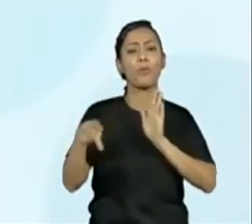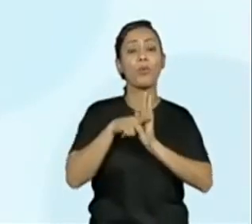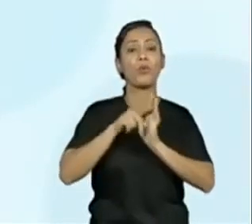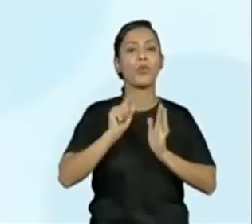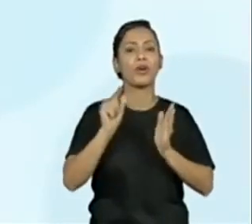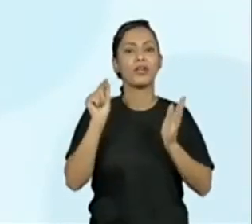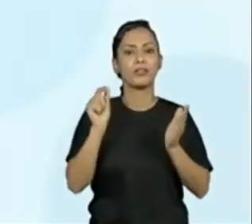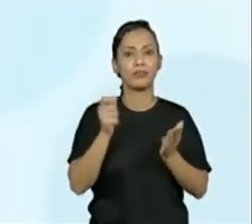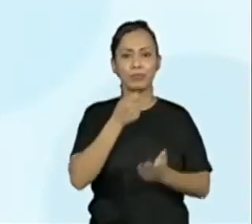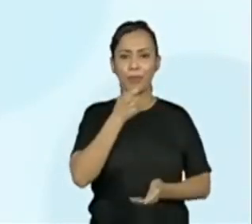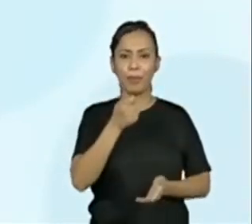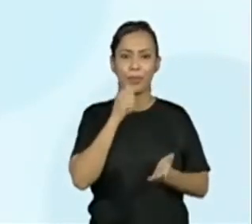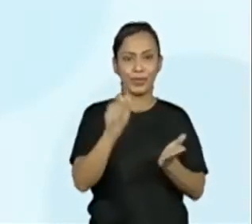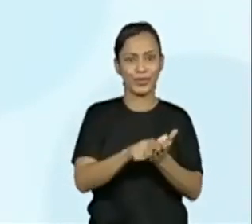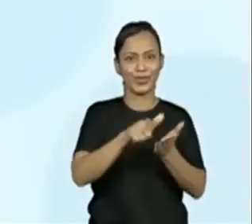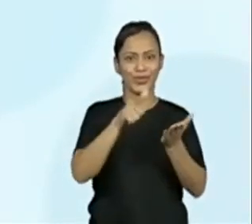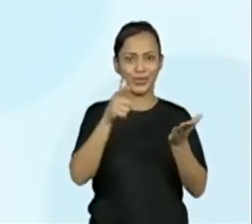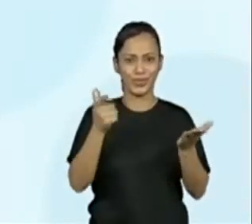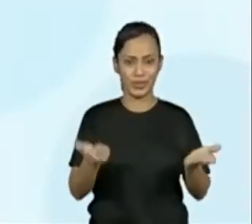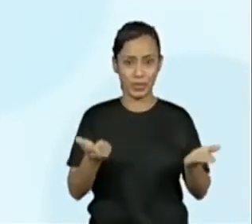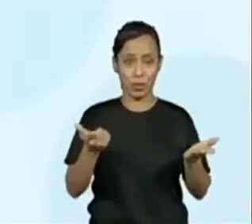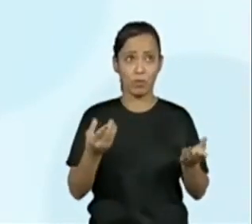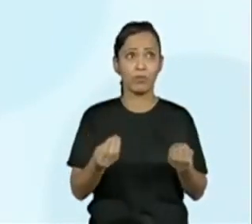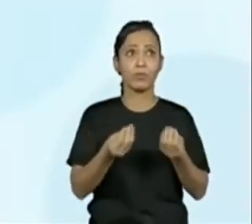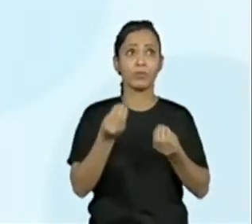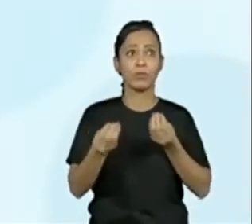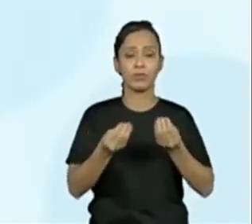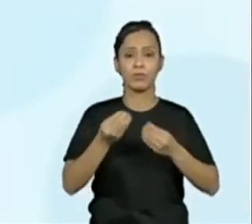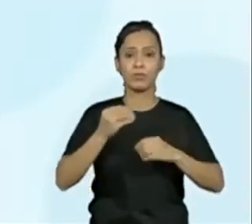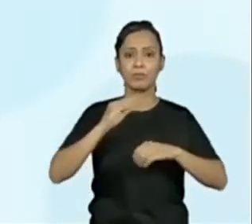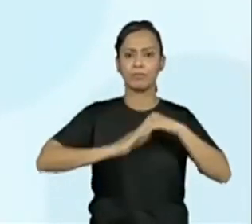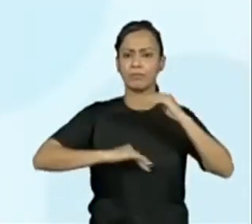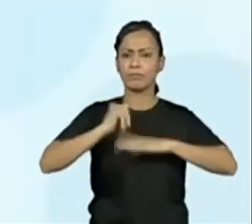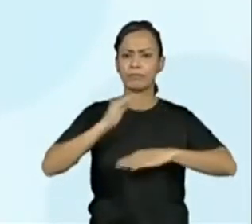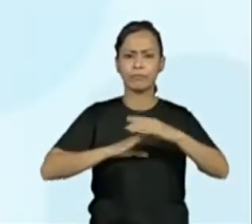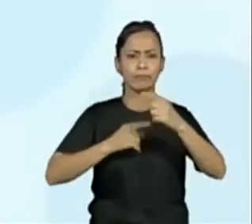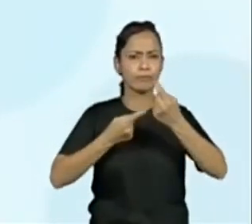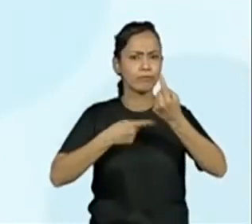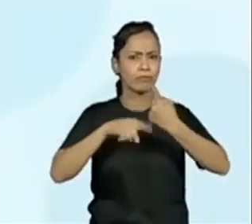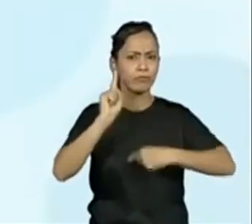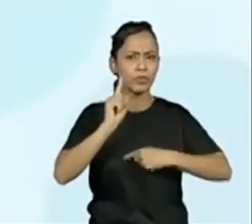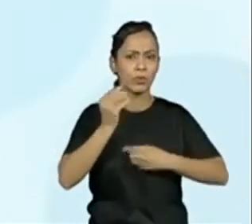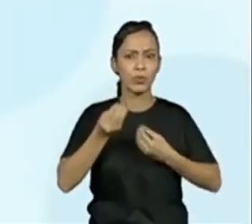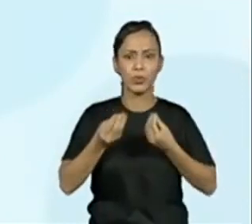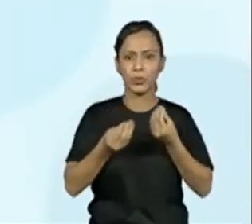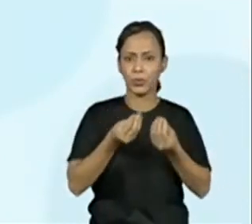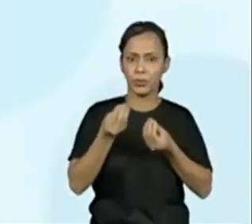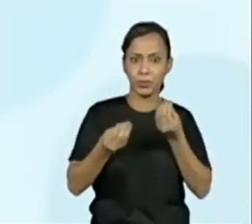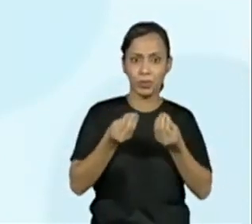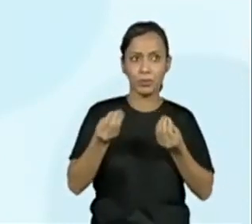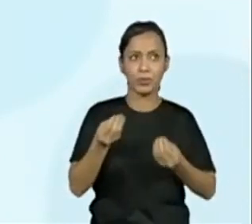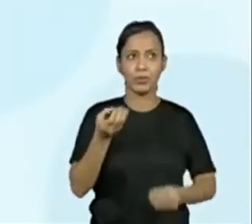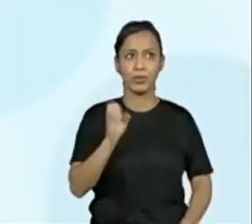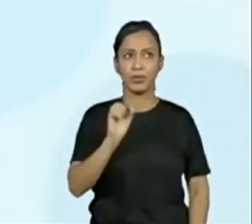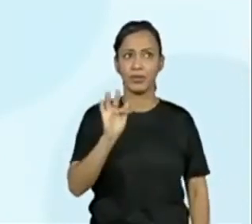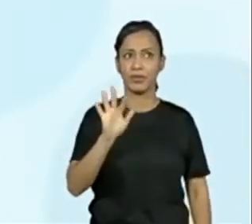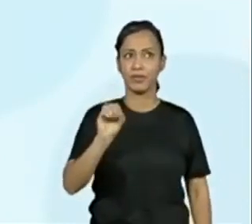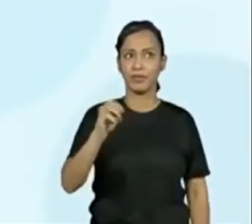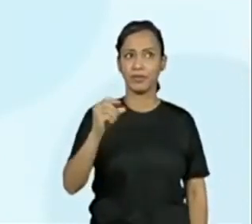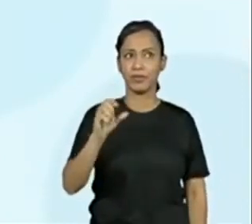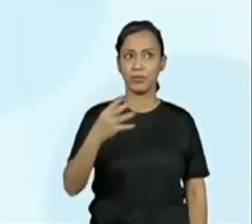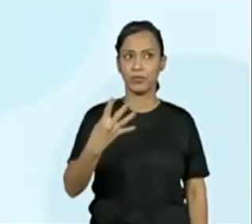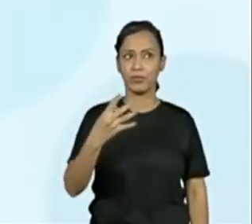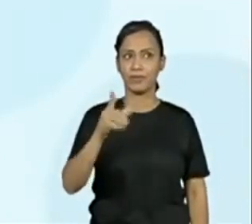E ela também vem com algumas habilidades. A primeira habilidade, EF04LP15A.